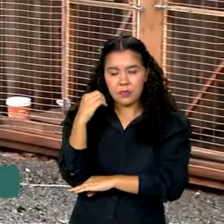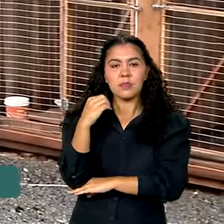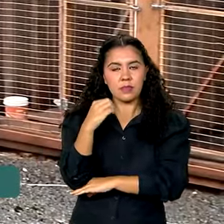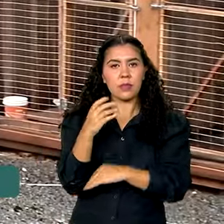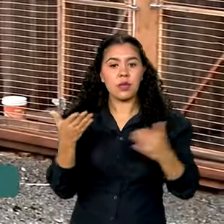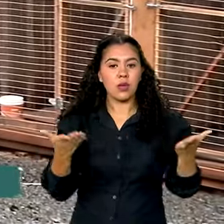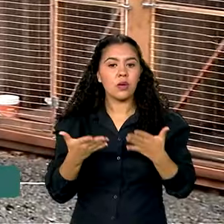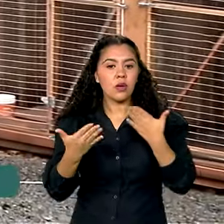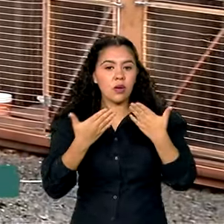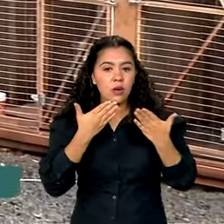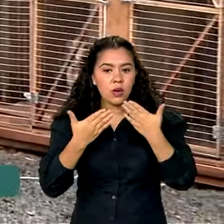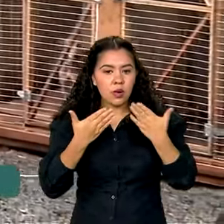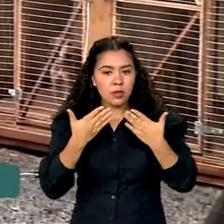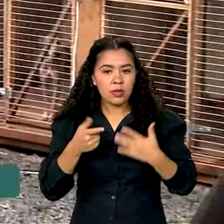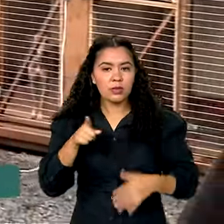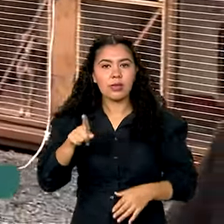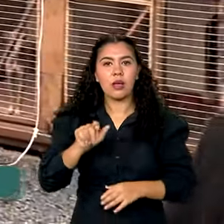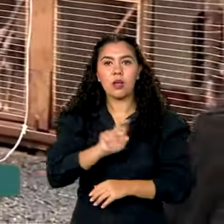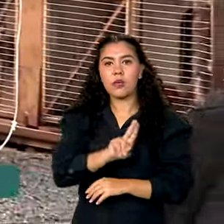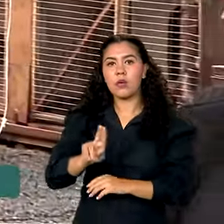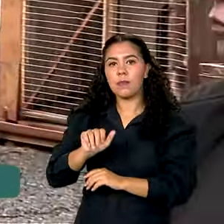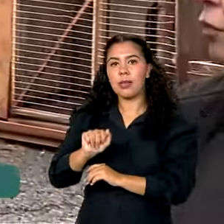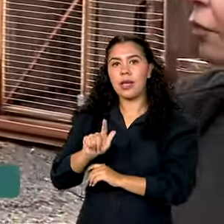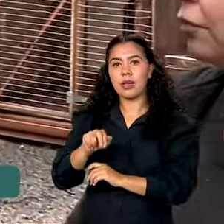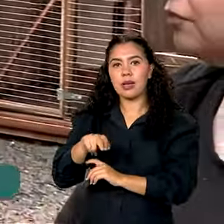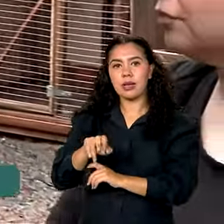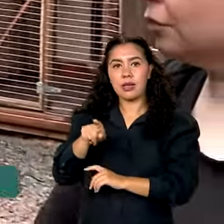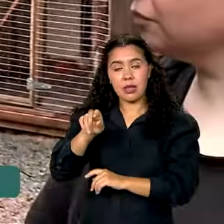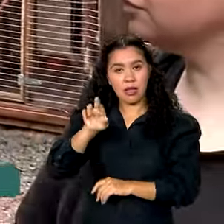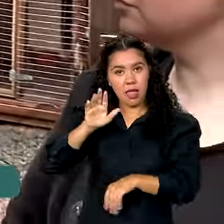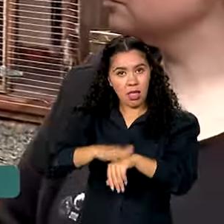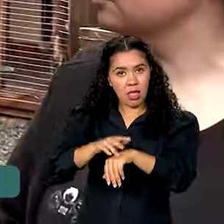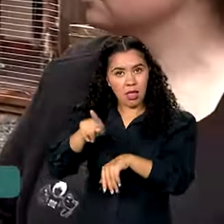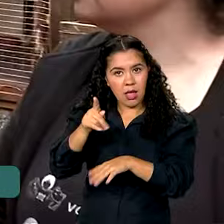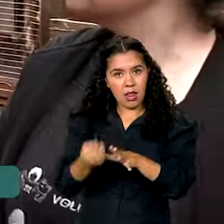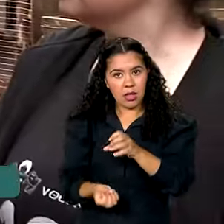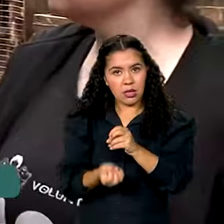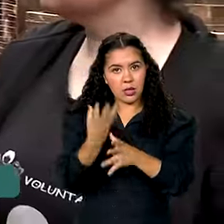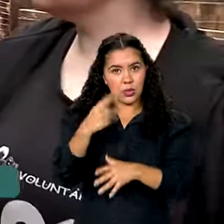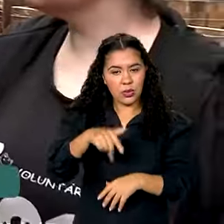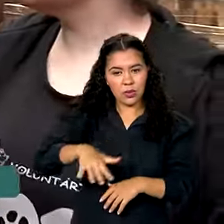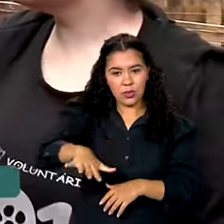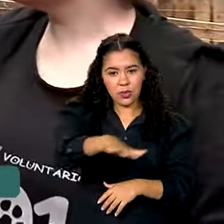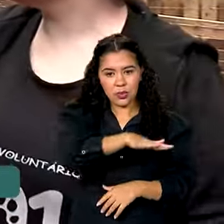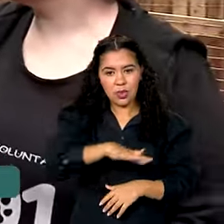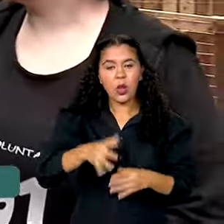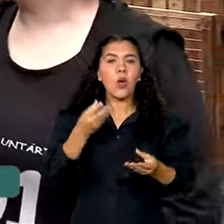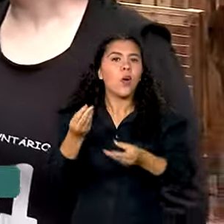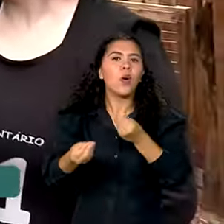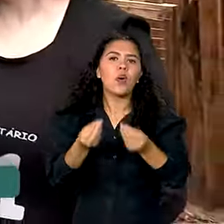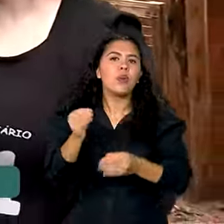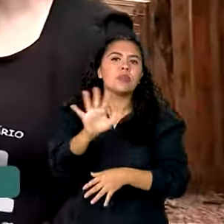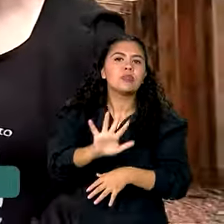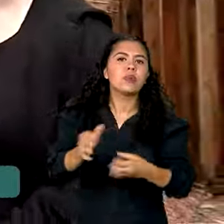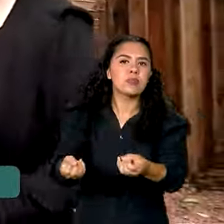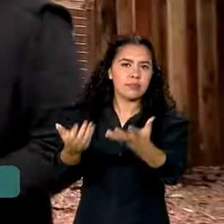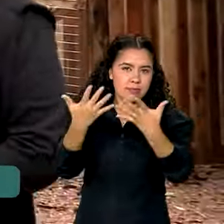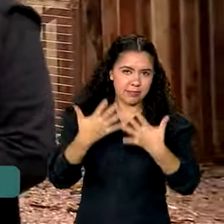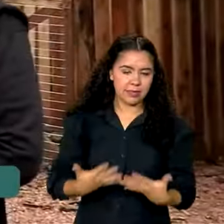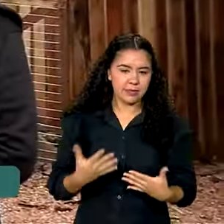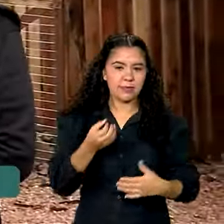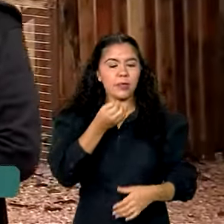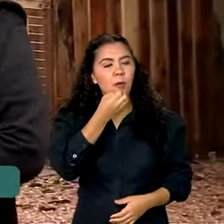conversar agora com a Aline Orestes, que é a fundadora dessa ONG. Bom dia, Aline. Como está a situação dos animais aqui? Bom dia.